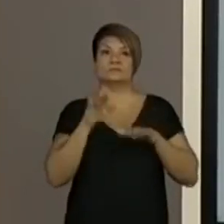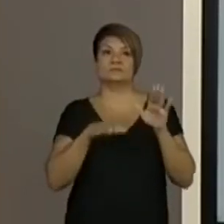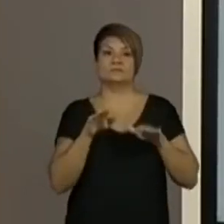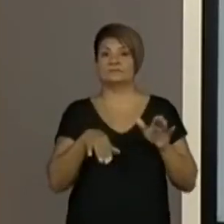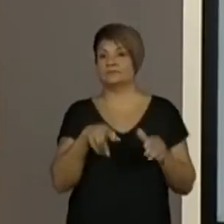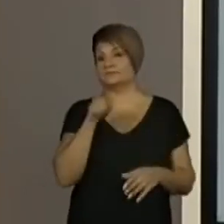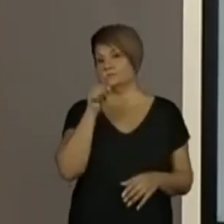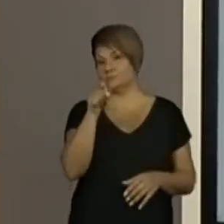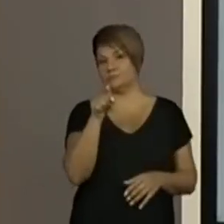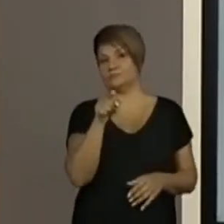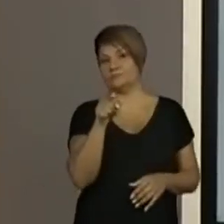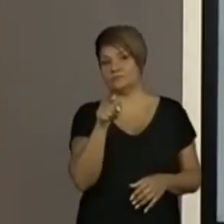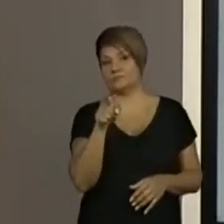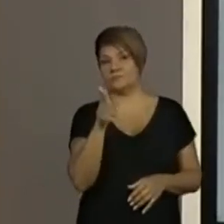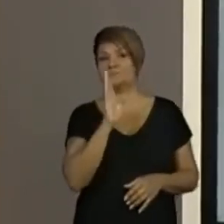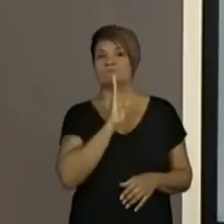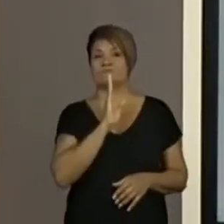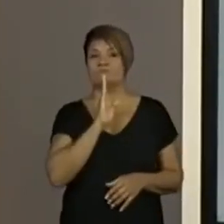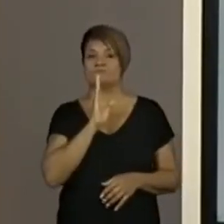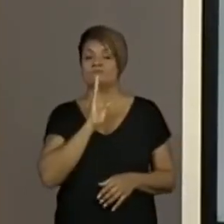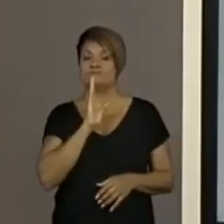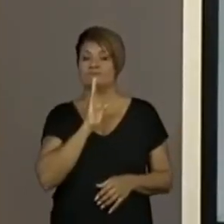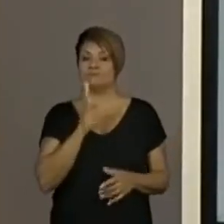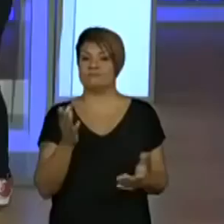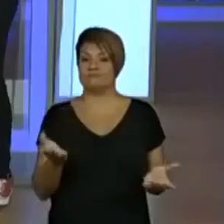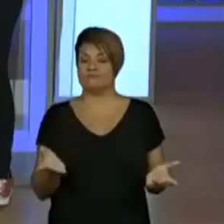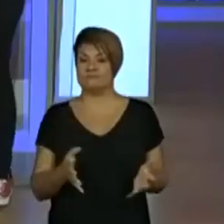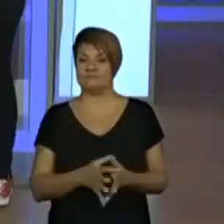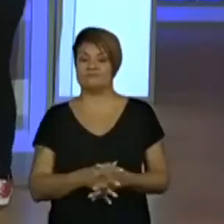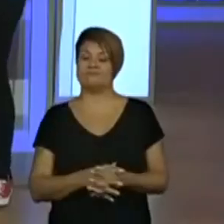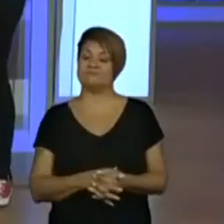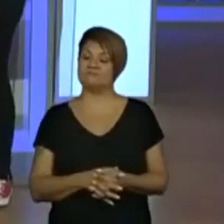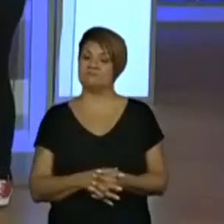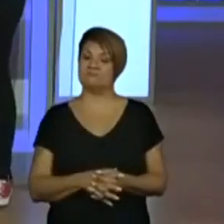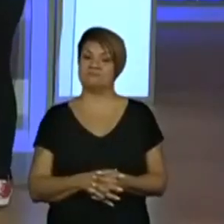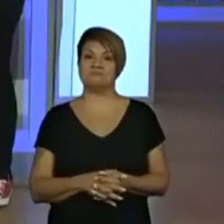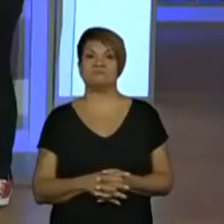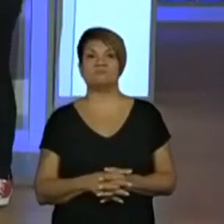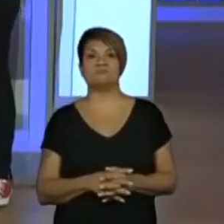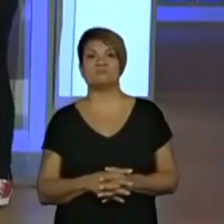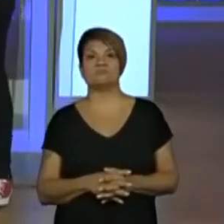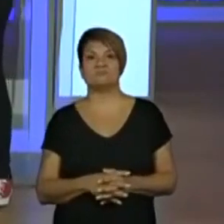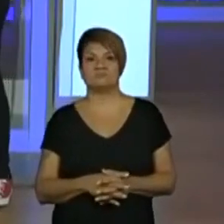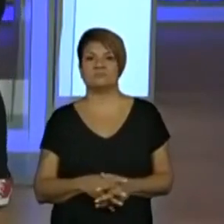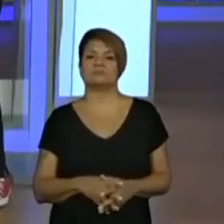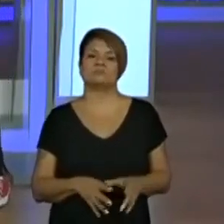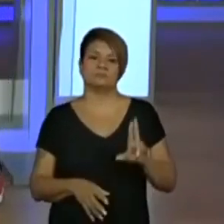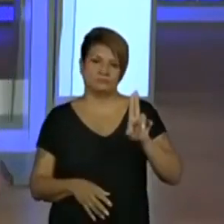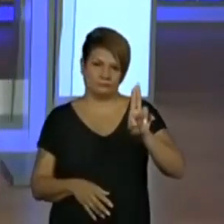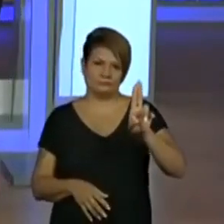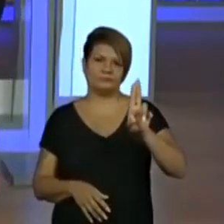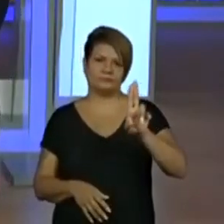imaginar. Ou até conhece, eu não estou sabendo. Sim. Bom, primeira letra. Letra U.